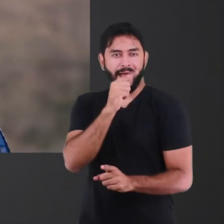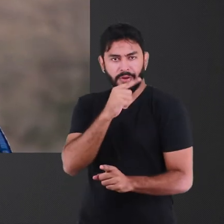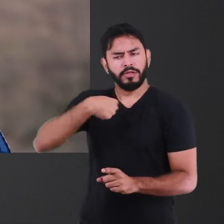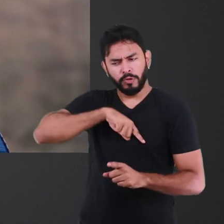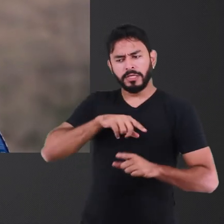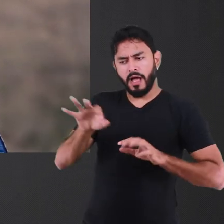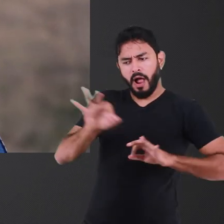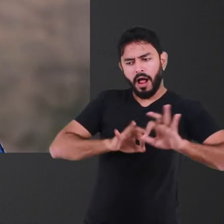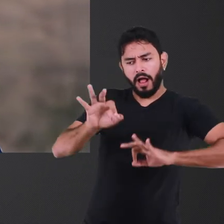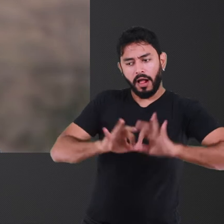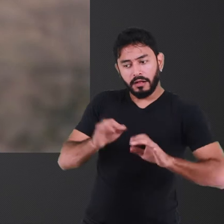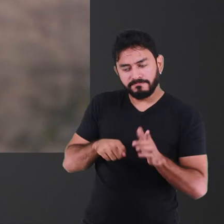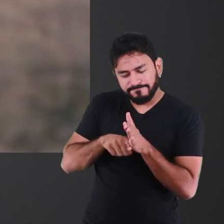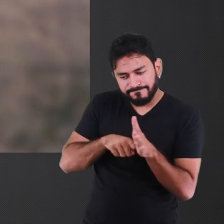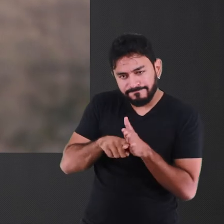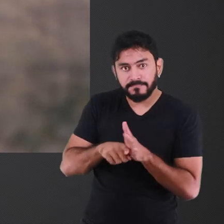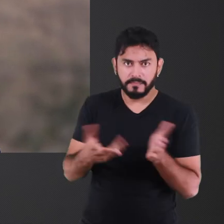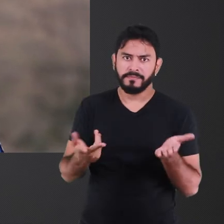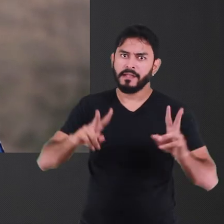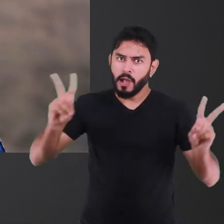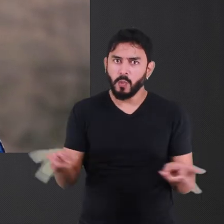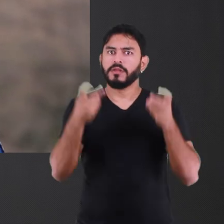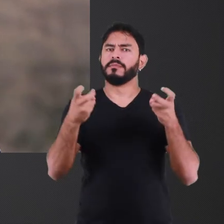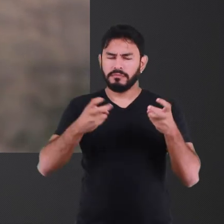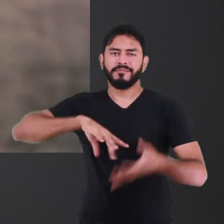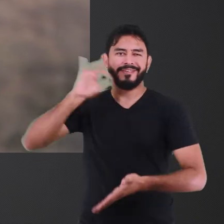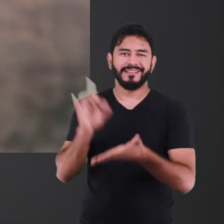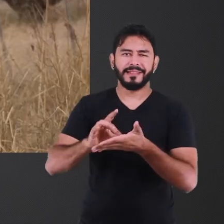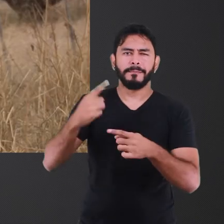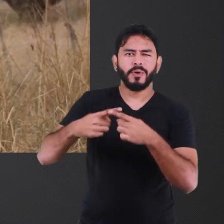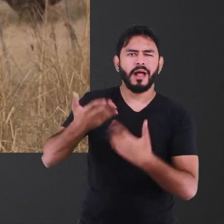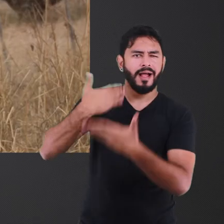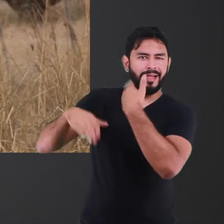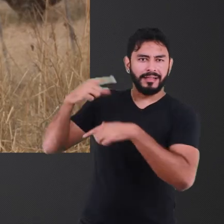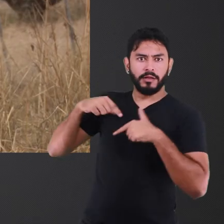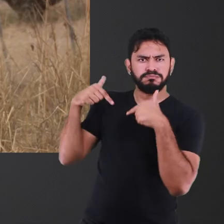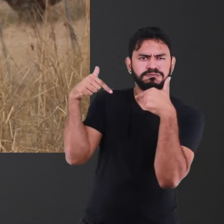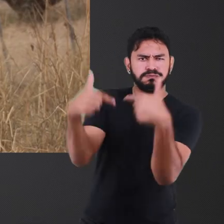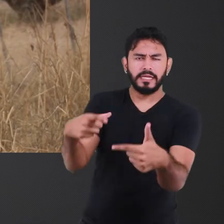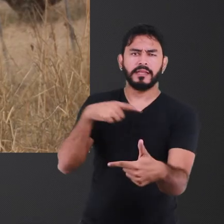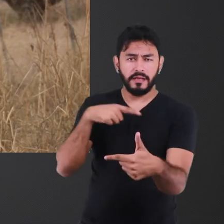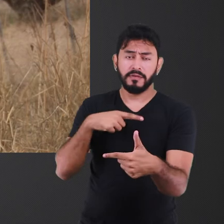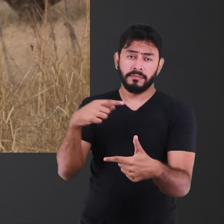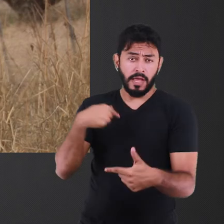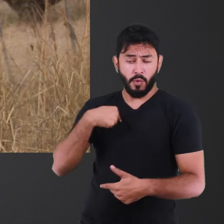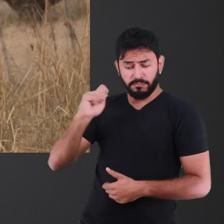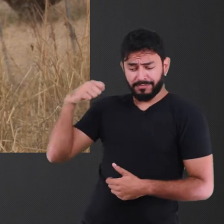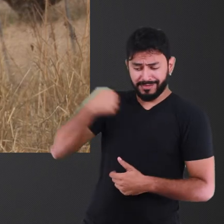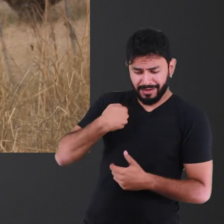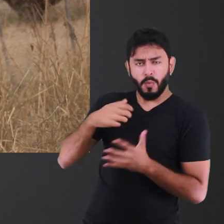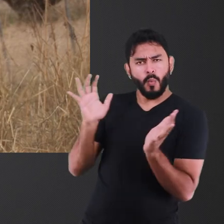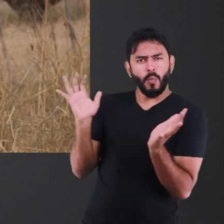gente. Isso daí, para mim, é um reconhecimento enorme pela luta que eles tiveram. Para mim, ser quilombola é eu